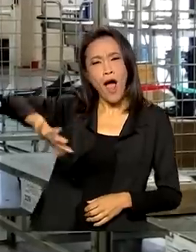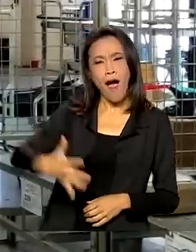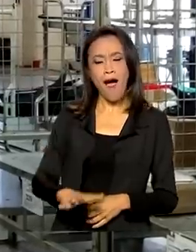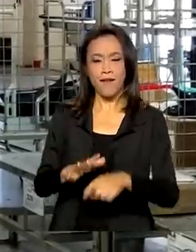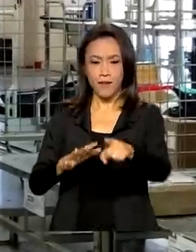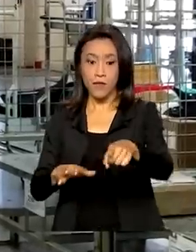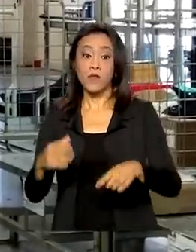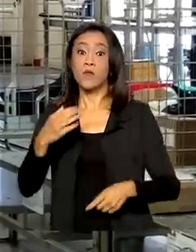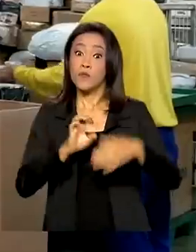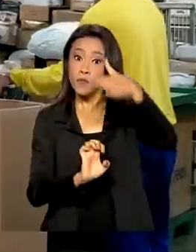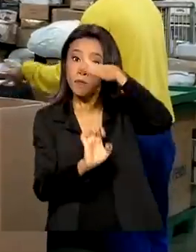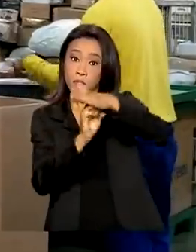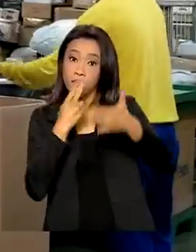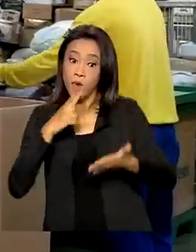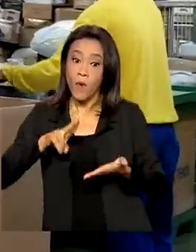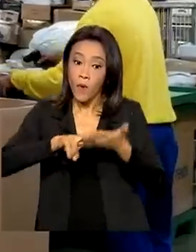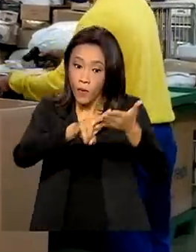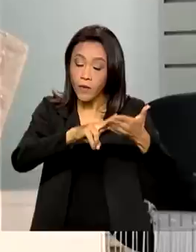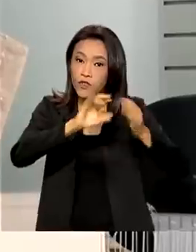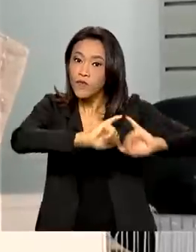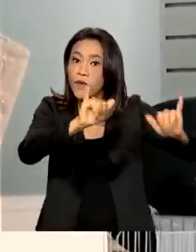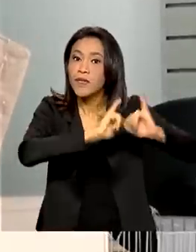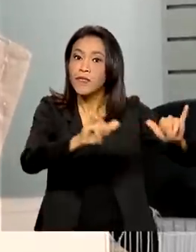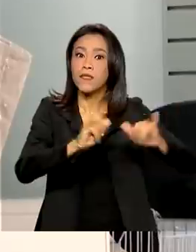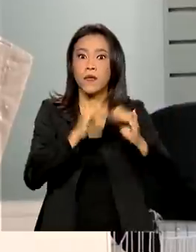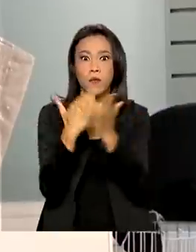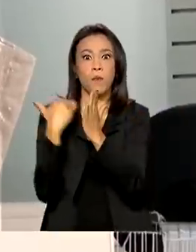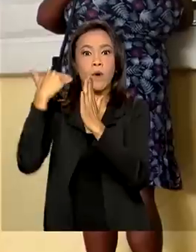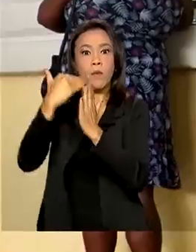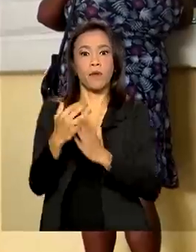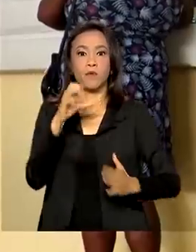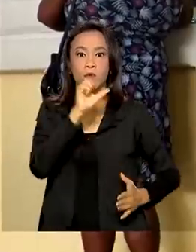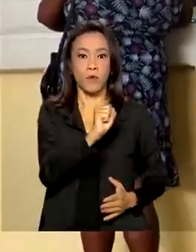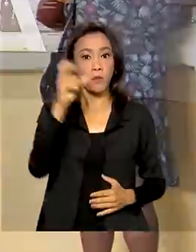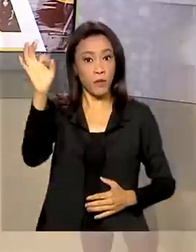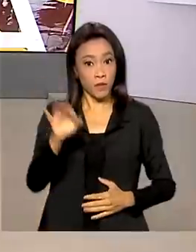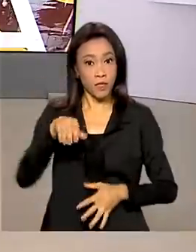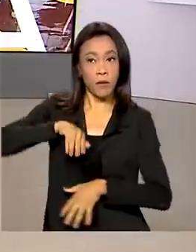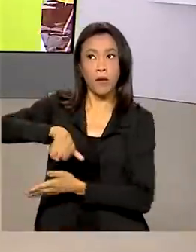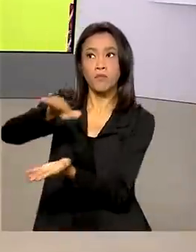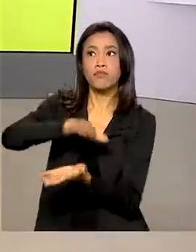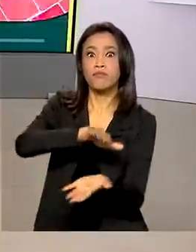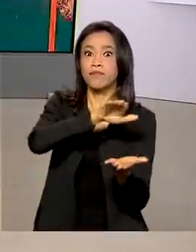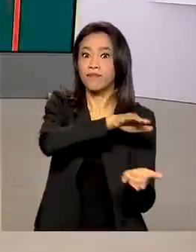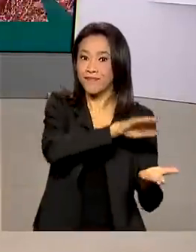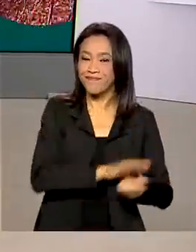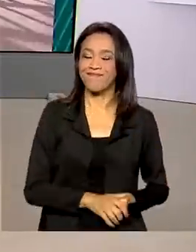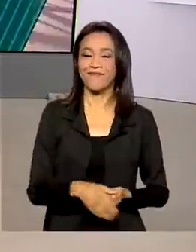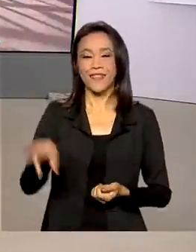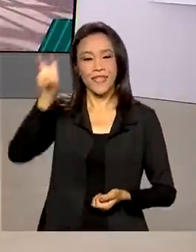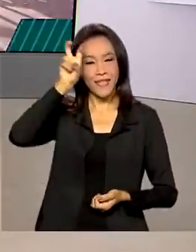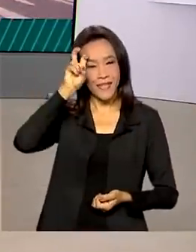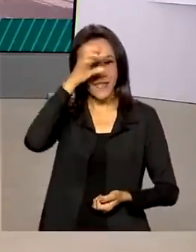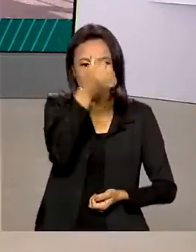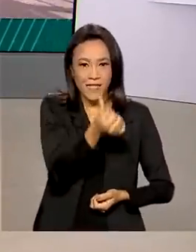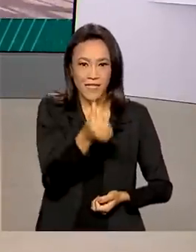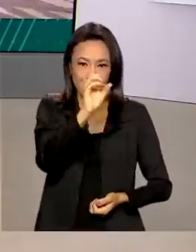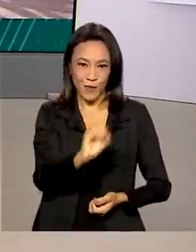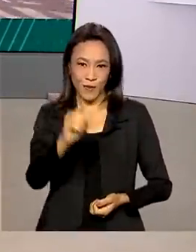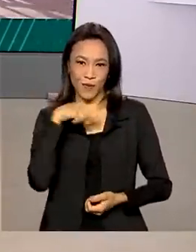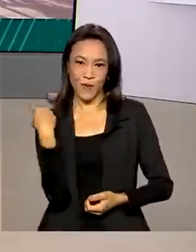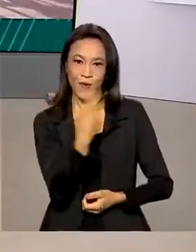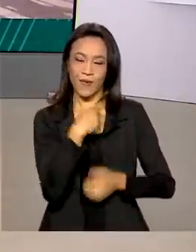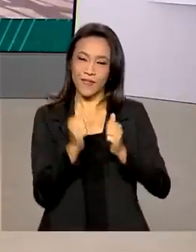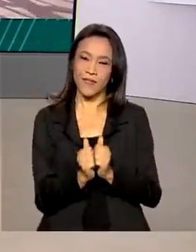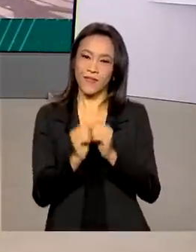campanha e estimam aumento de 8% no envio de encomendas. Quinta-feira, 6 de outubro, o